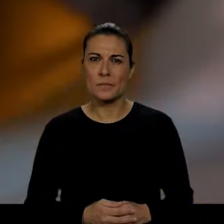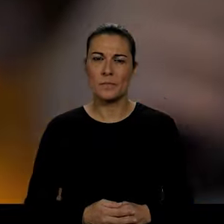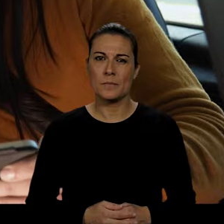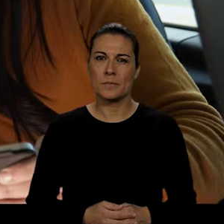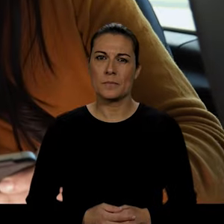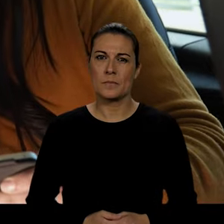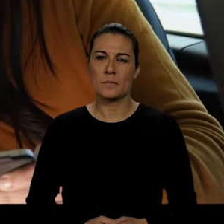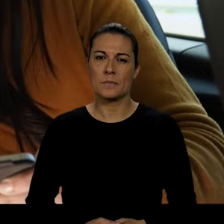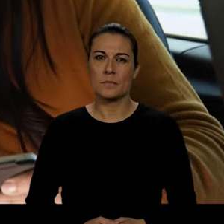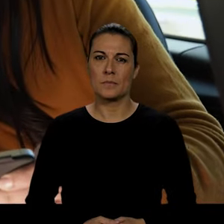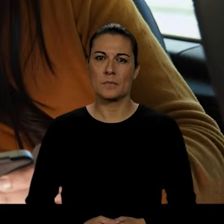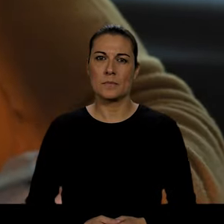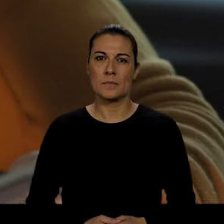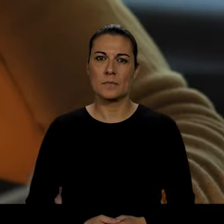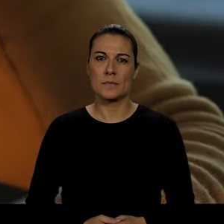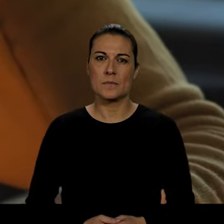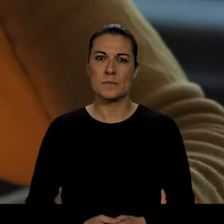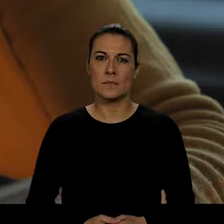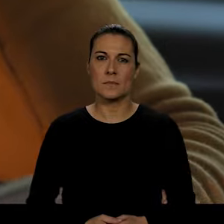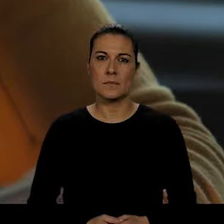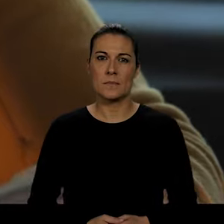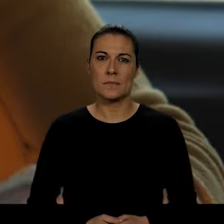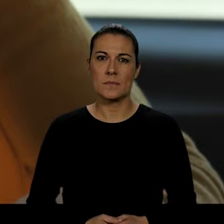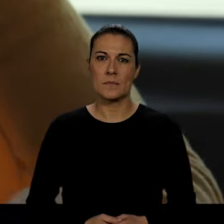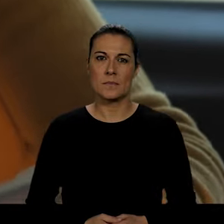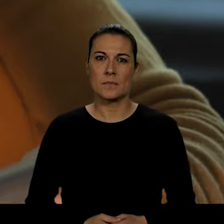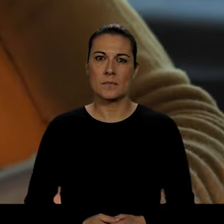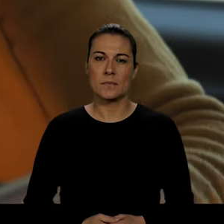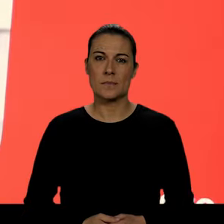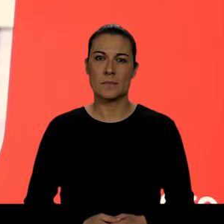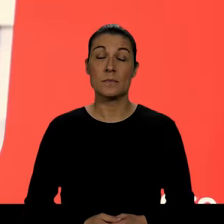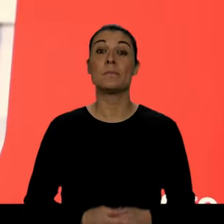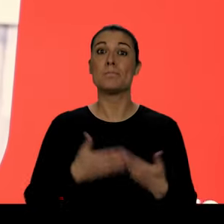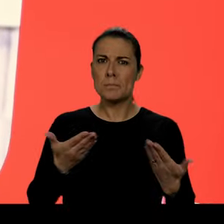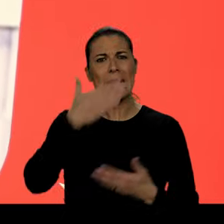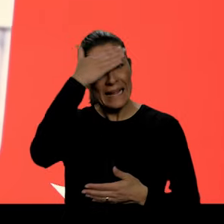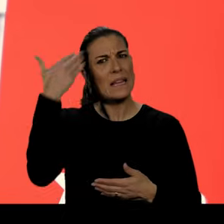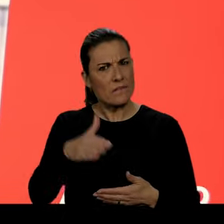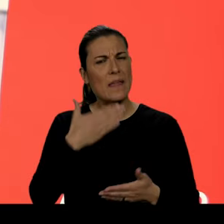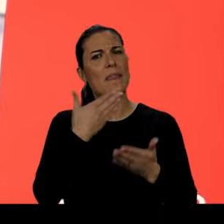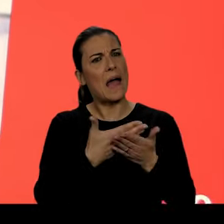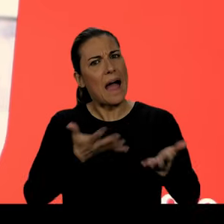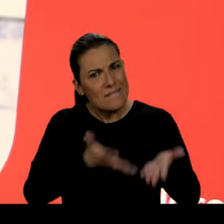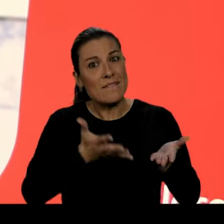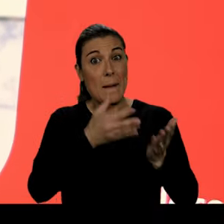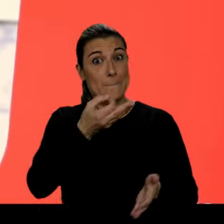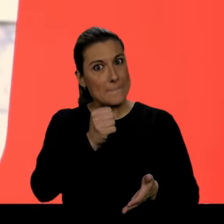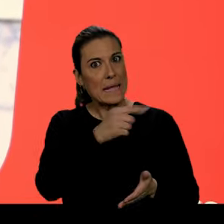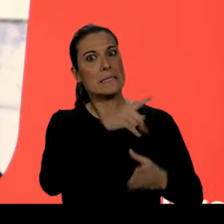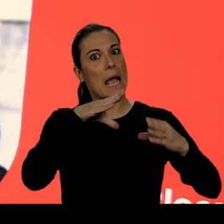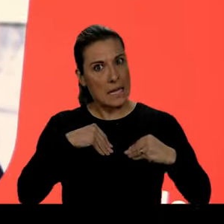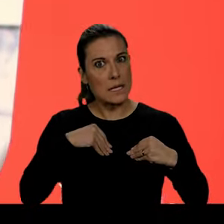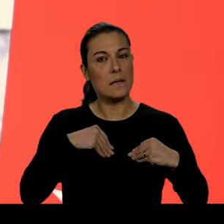O PSR, Política 21 e UDP formam a partir de hoje o Bloco de Esquerda. É muito difícil convencer o Partido Socialista